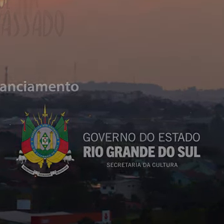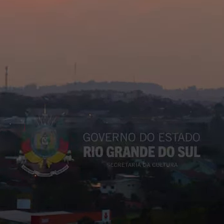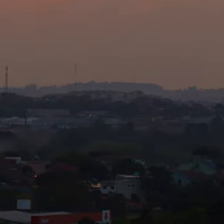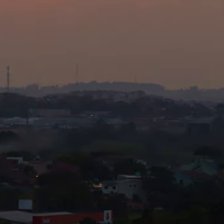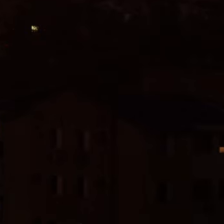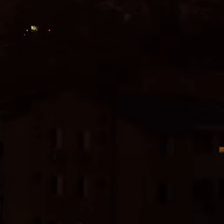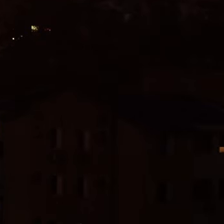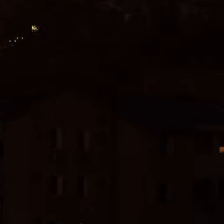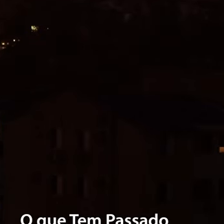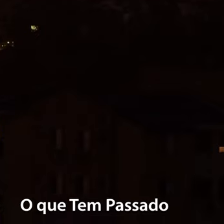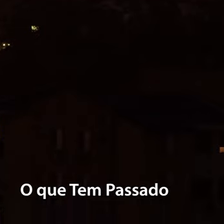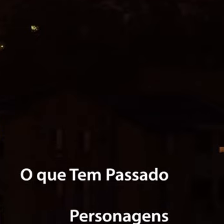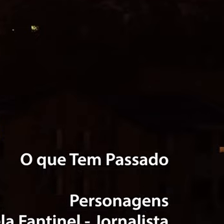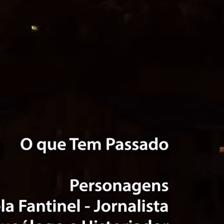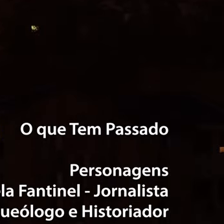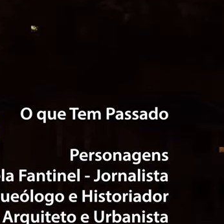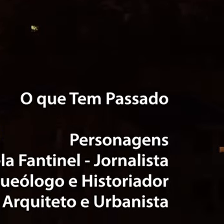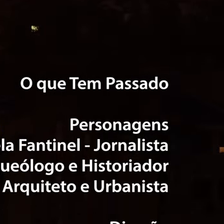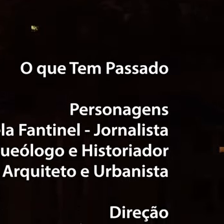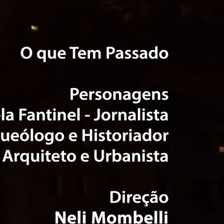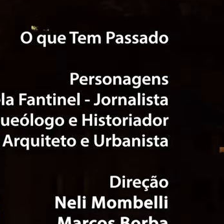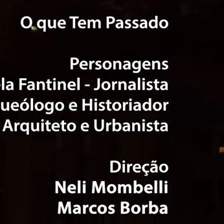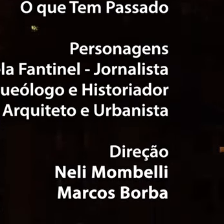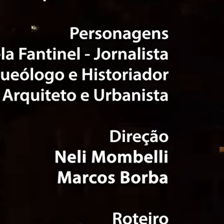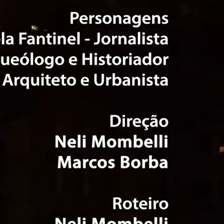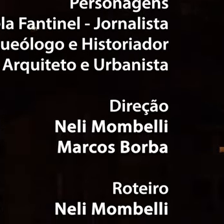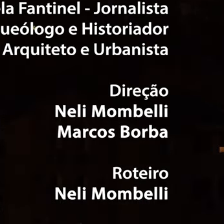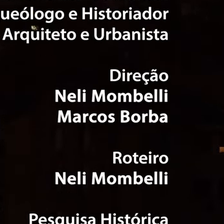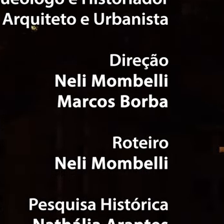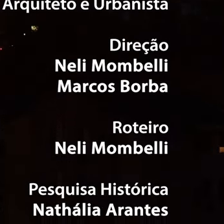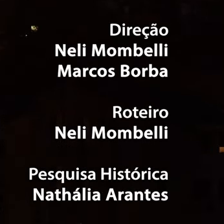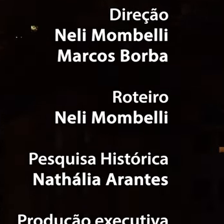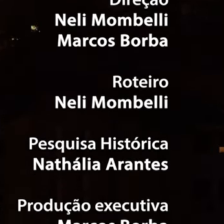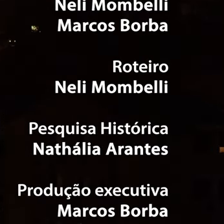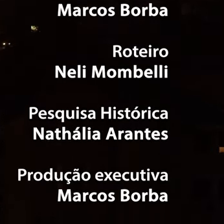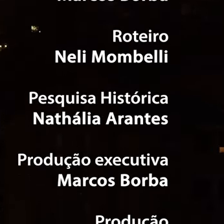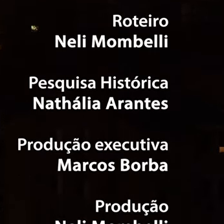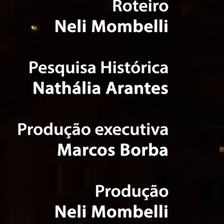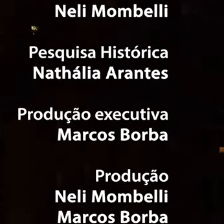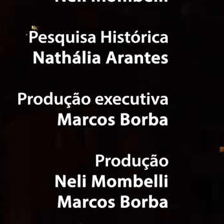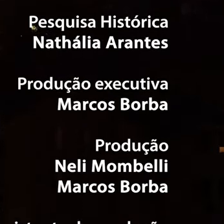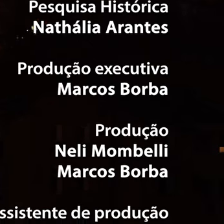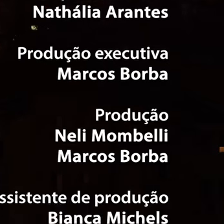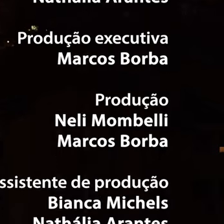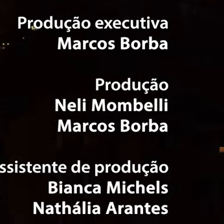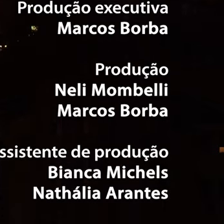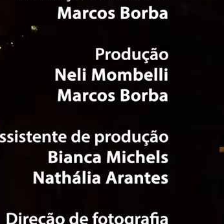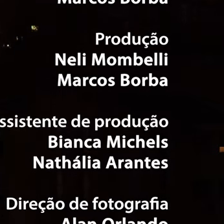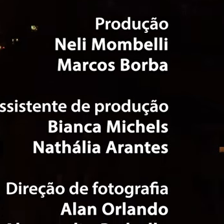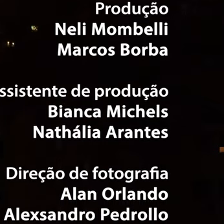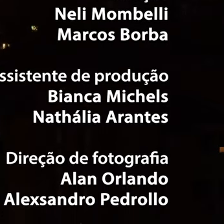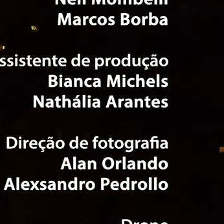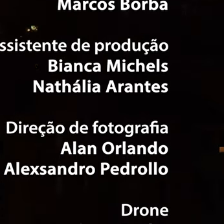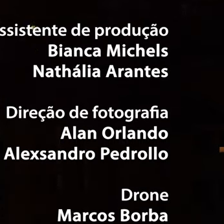Sobre a imagem Em letras brancas O projeto O que tem passado É realizado com recursos Procultura RS FAC Fundo de apoio à cultura Do governo do estado